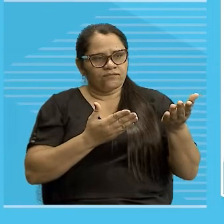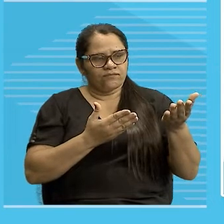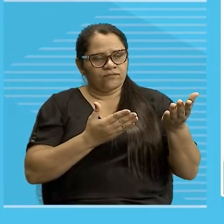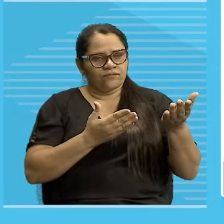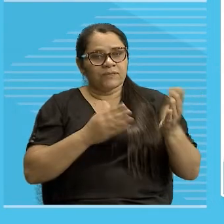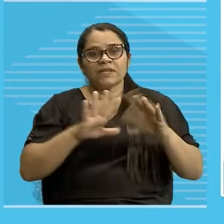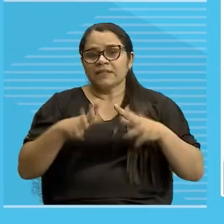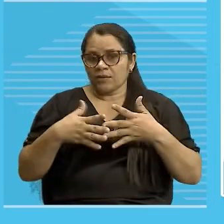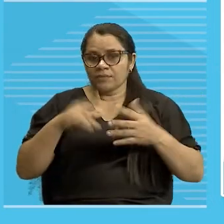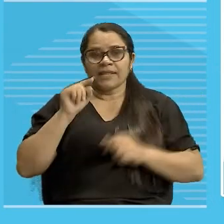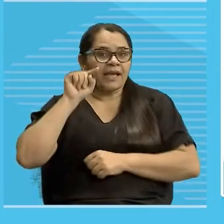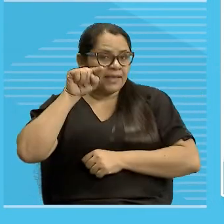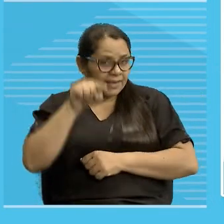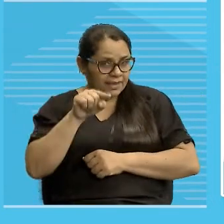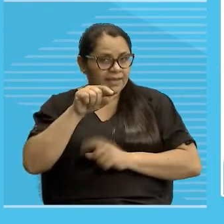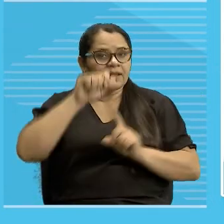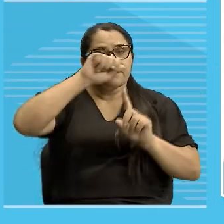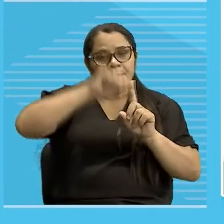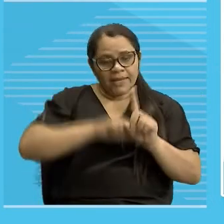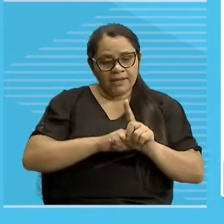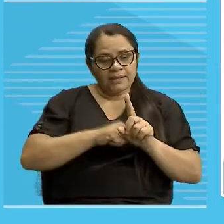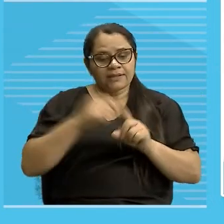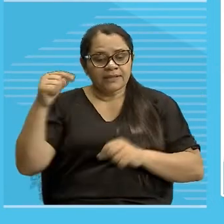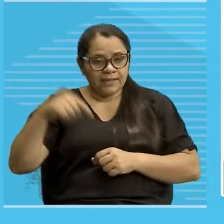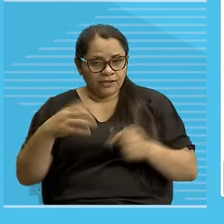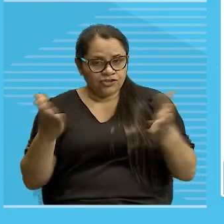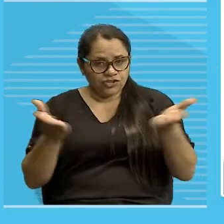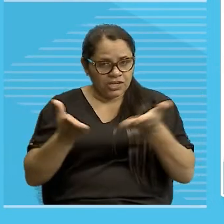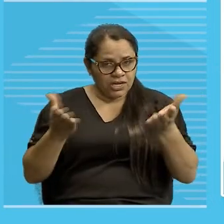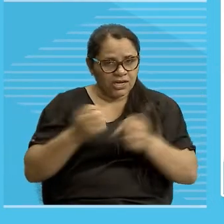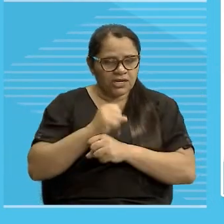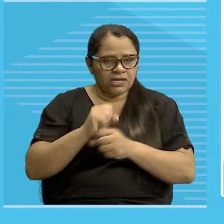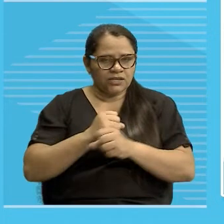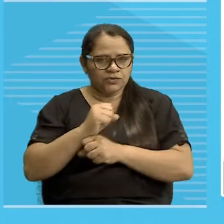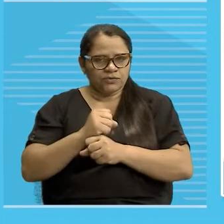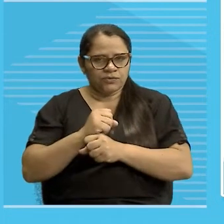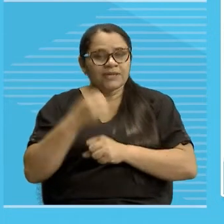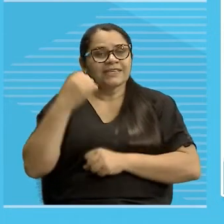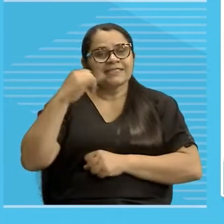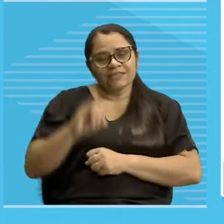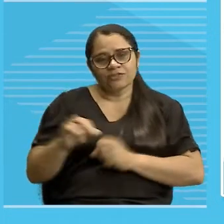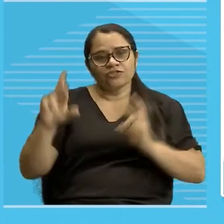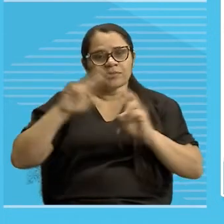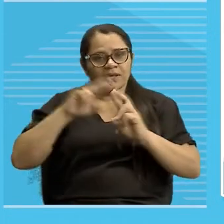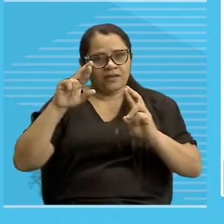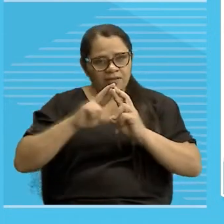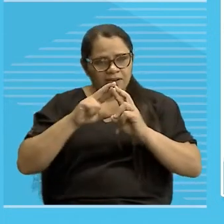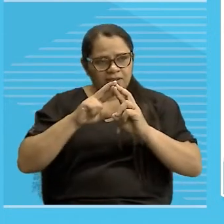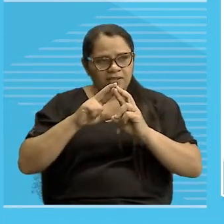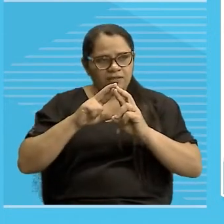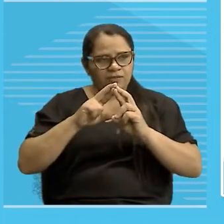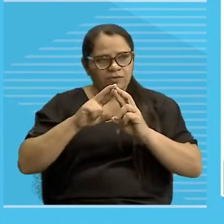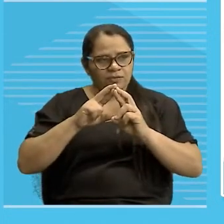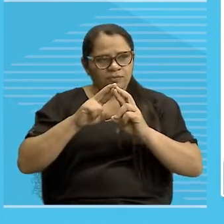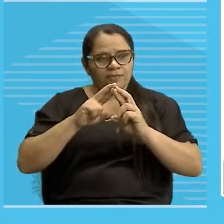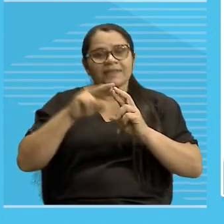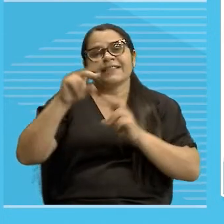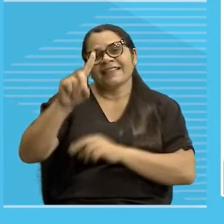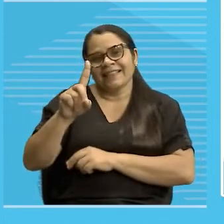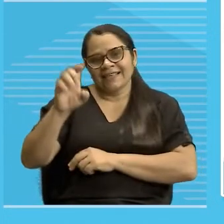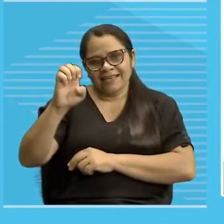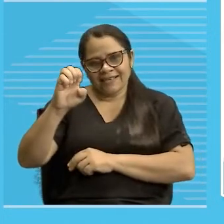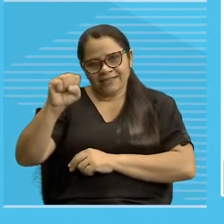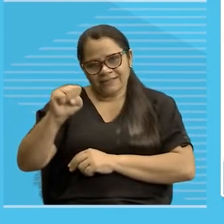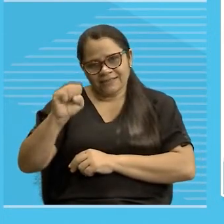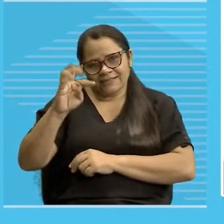naquele mês deste ano, ou seja, se eu estou me referindo com o pronome deste, tá, ao